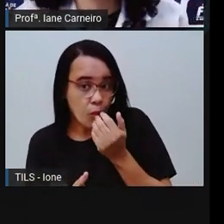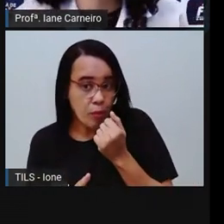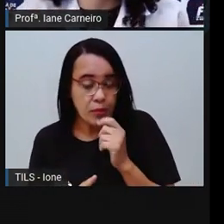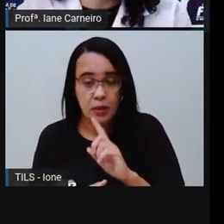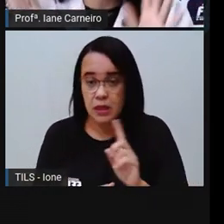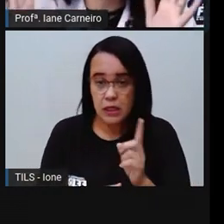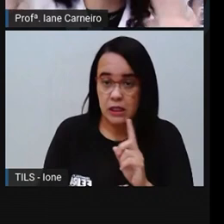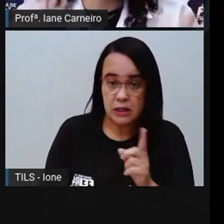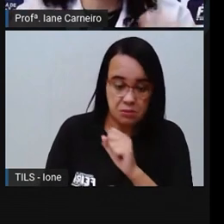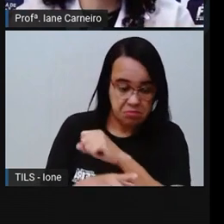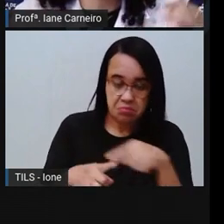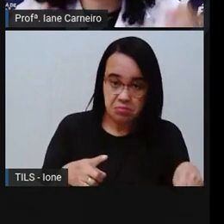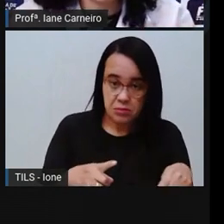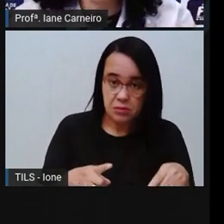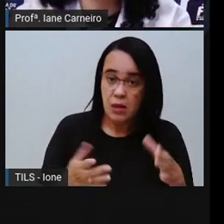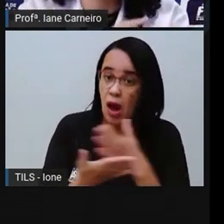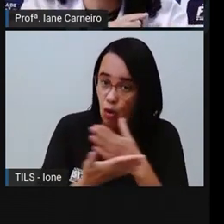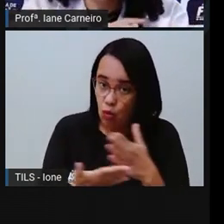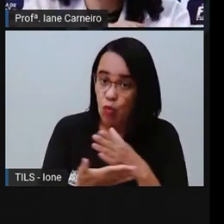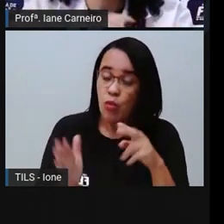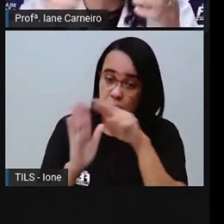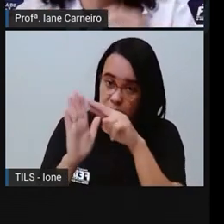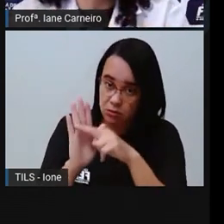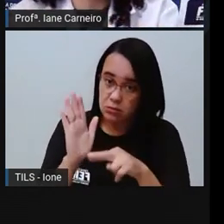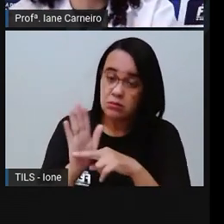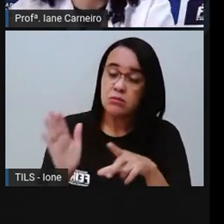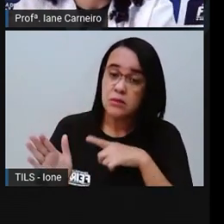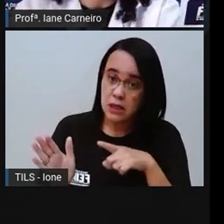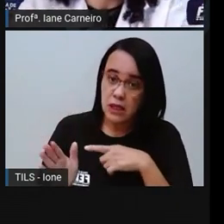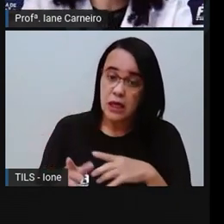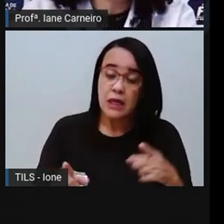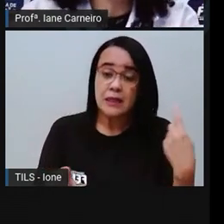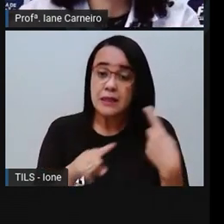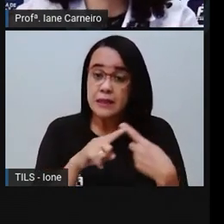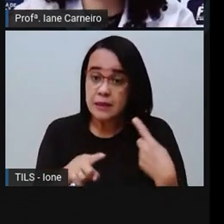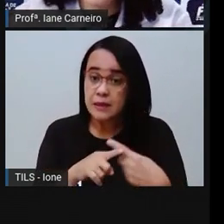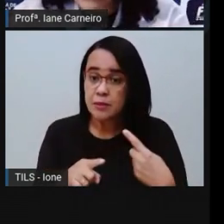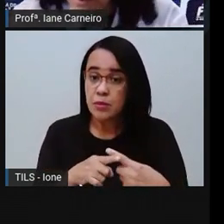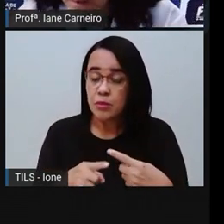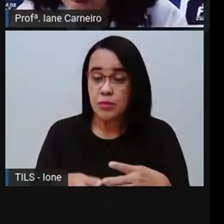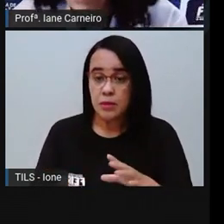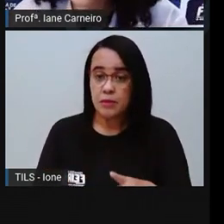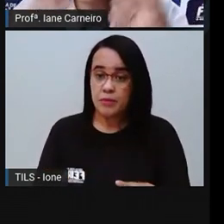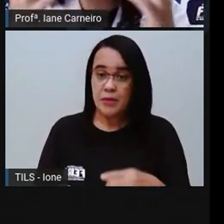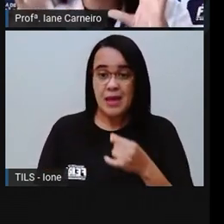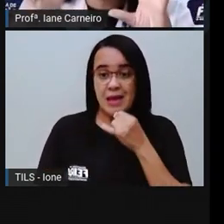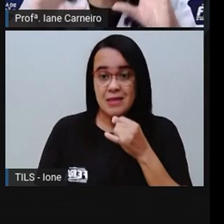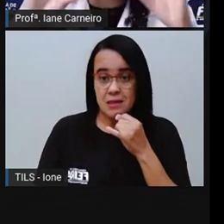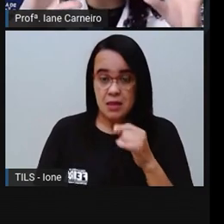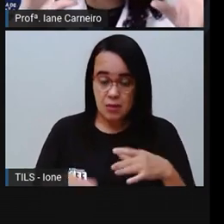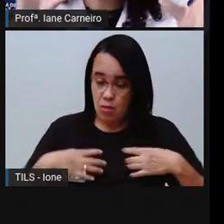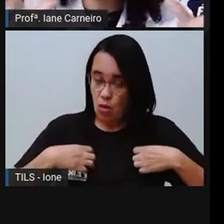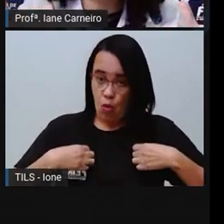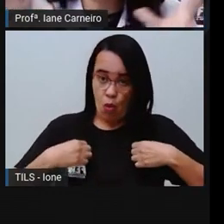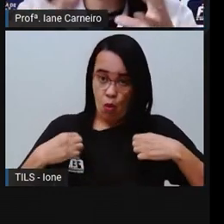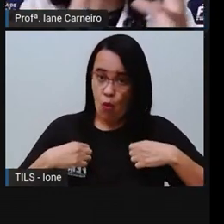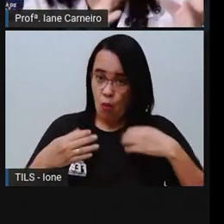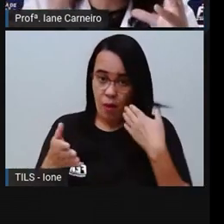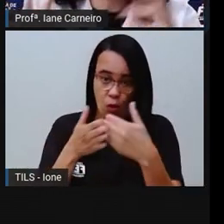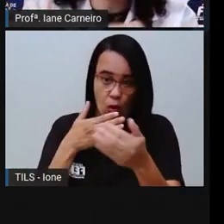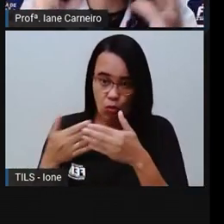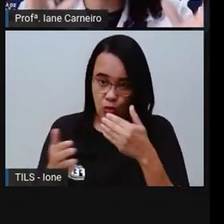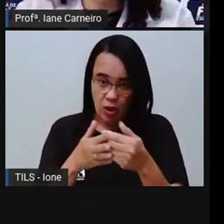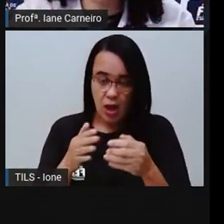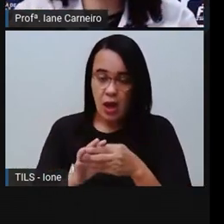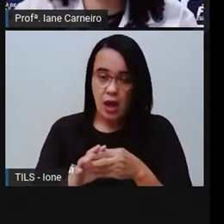roupa, né? Tem algumas igrejas que tem regras bem vítimas com relação às roupas, tá certo? Isso é para vocês perceberem como